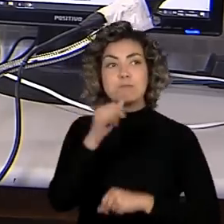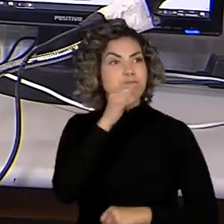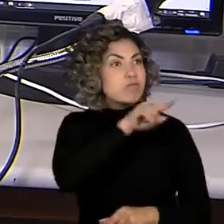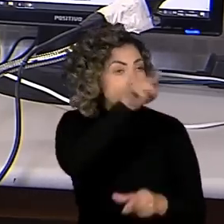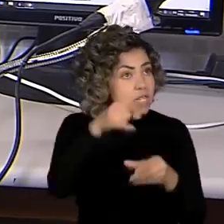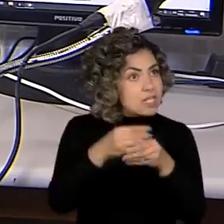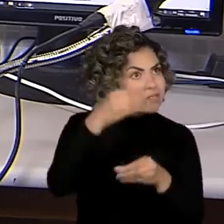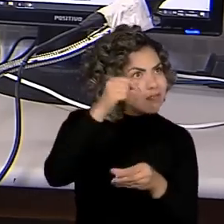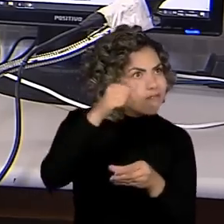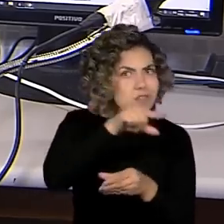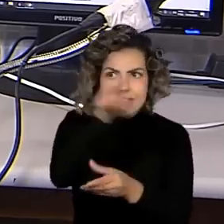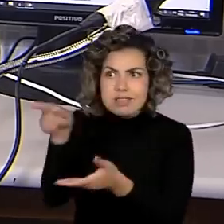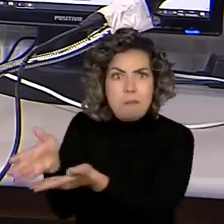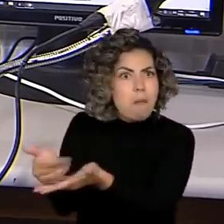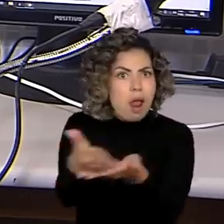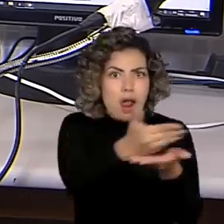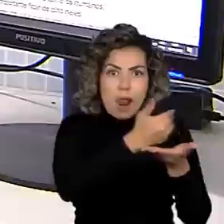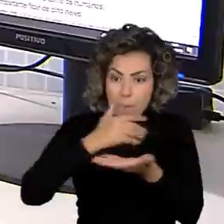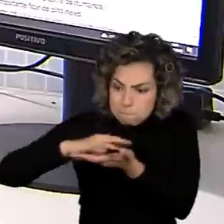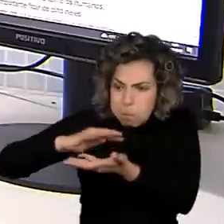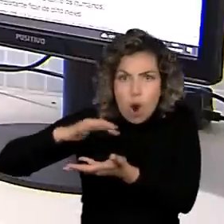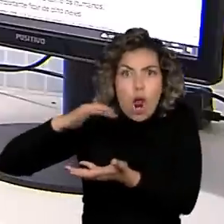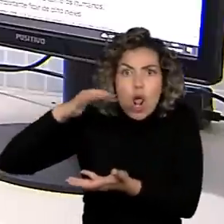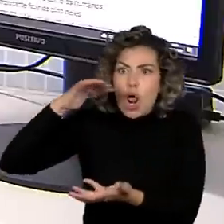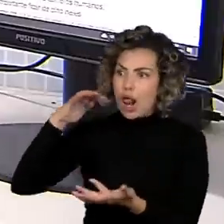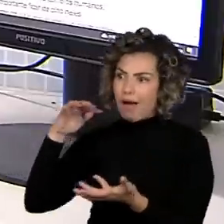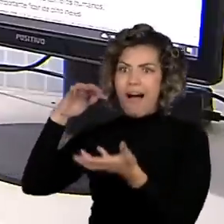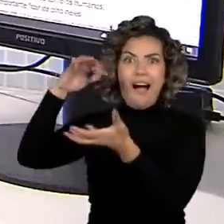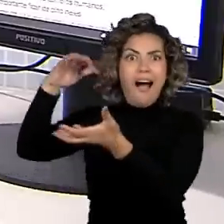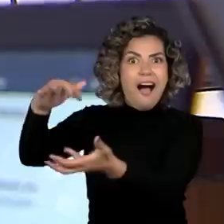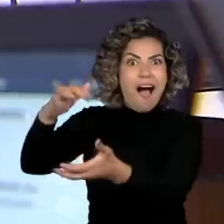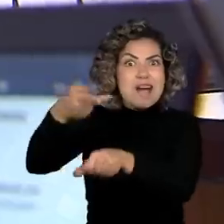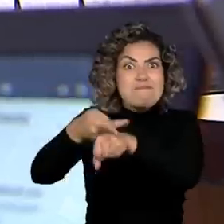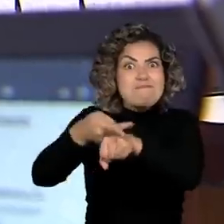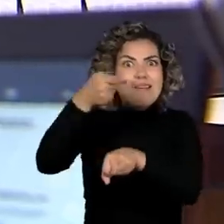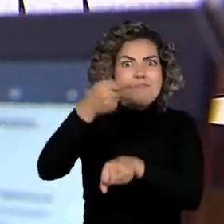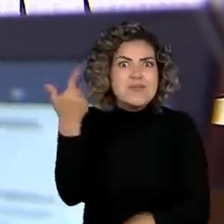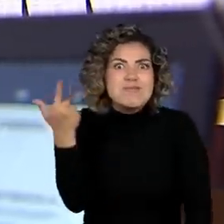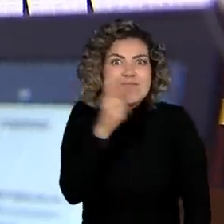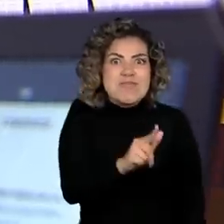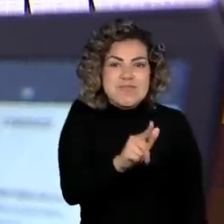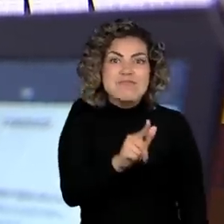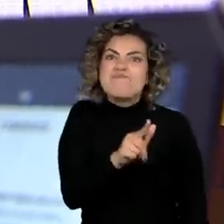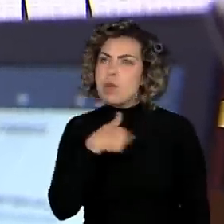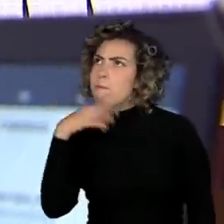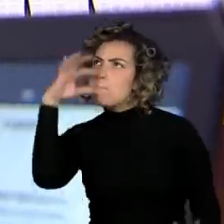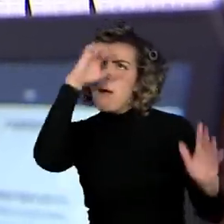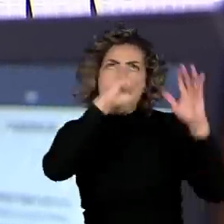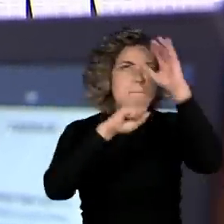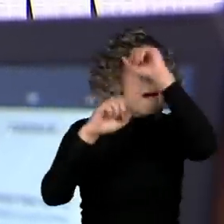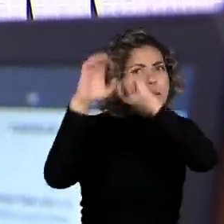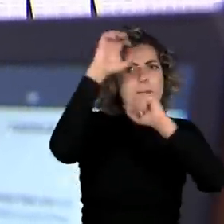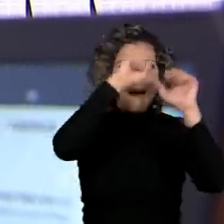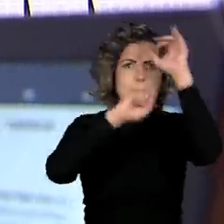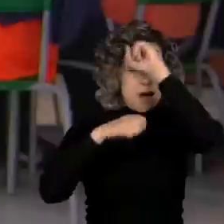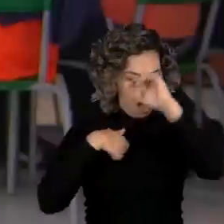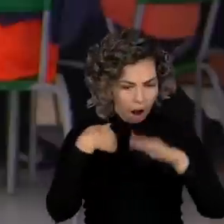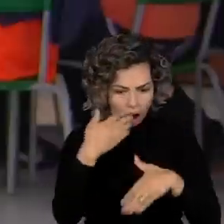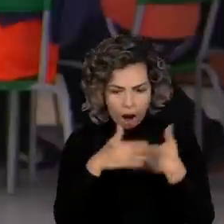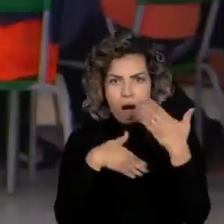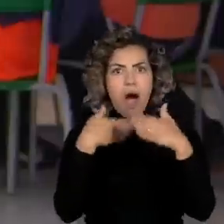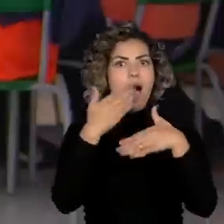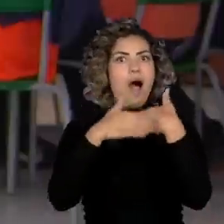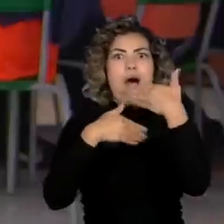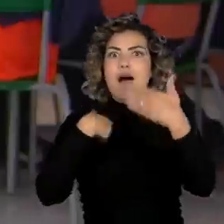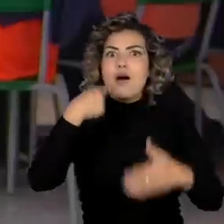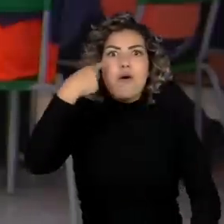tampinha, por exemplo, ganha o prêmio. O processo de aprendizagem vai muito mais além do que podemos imaginar. E a